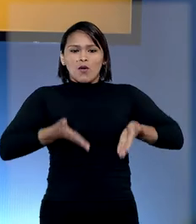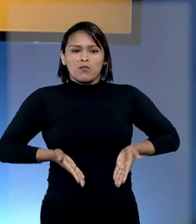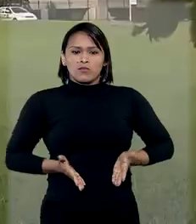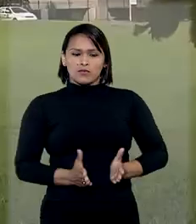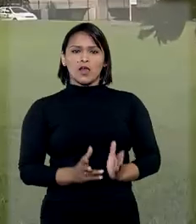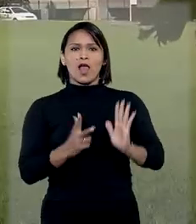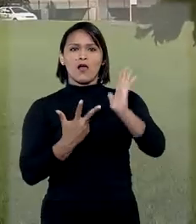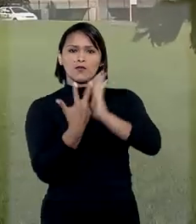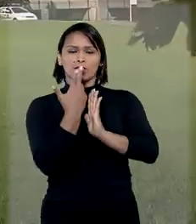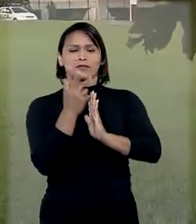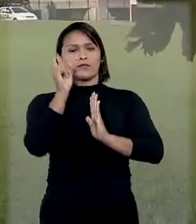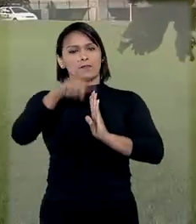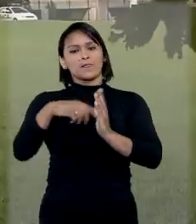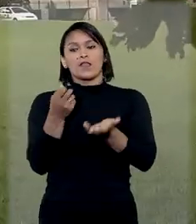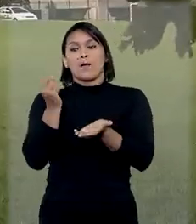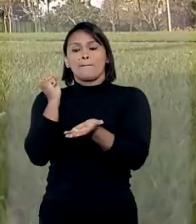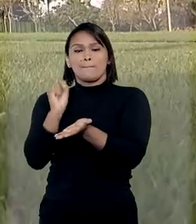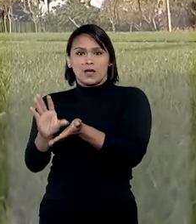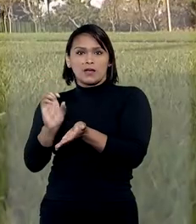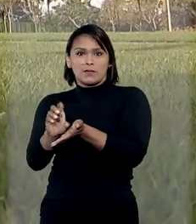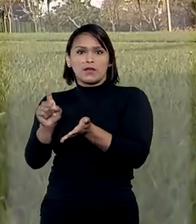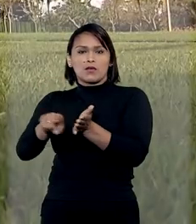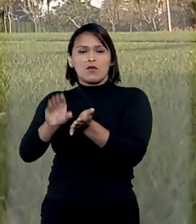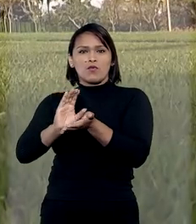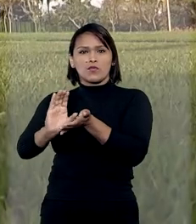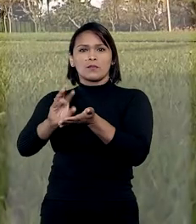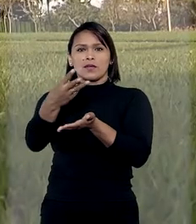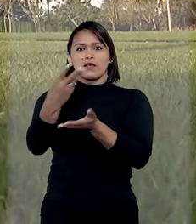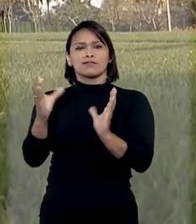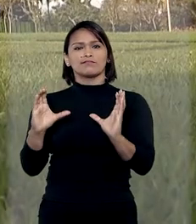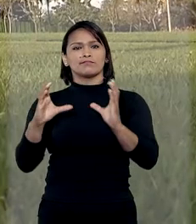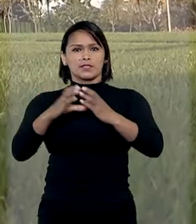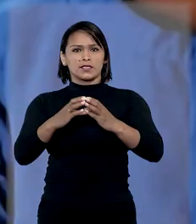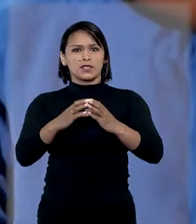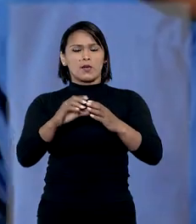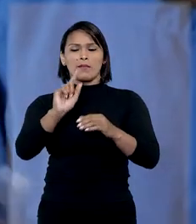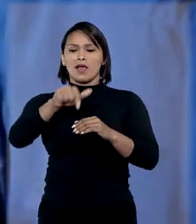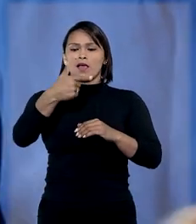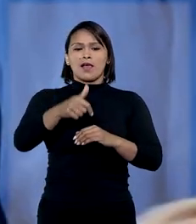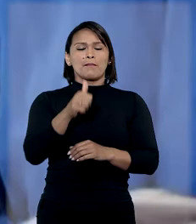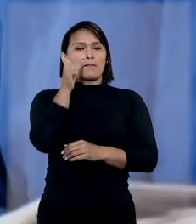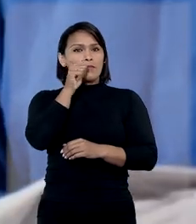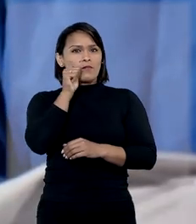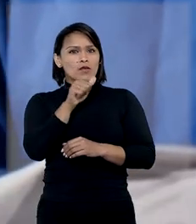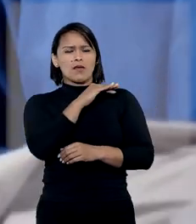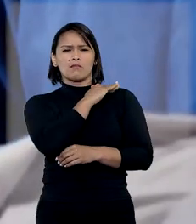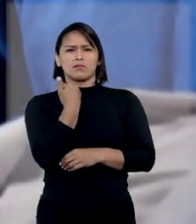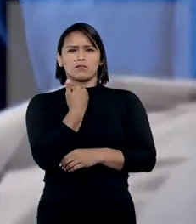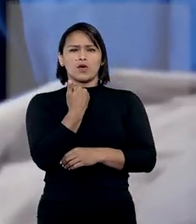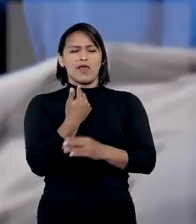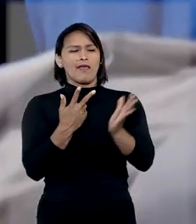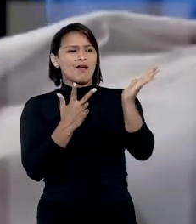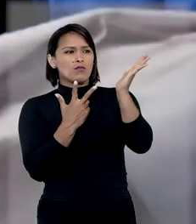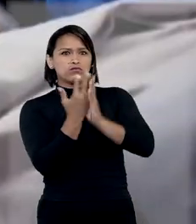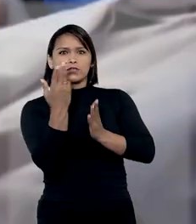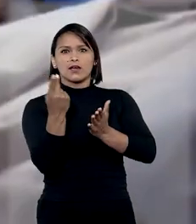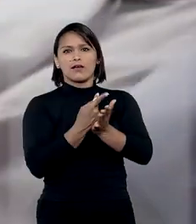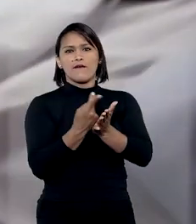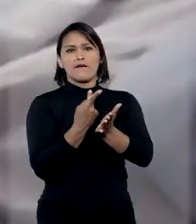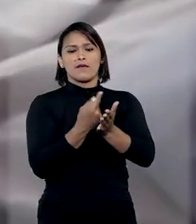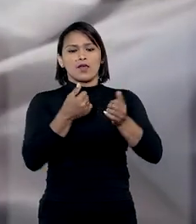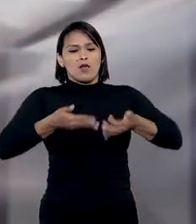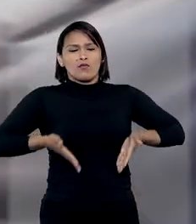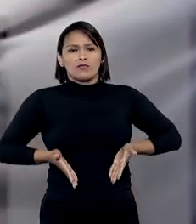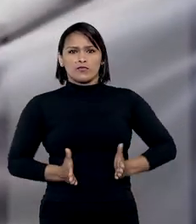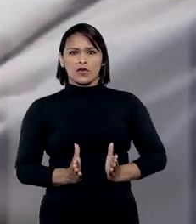-parto. A indenização por danos morais foi estabelecida pela terceira turma após a mulher falecer devido à imperícia médica no